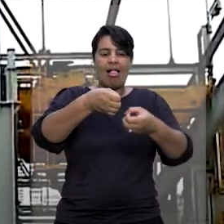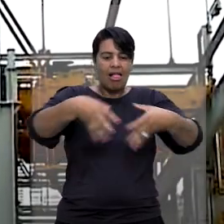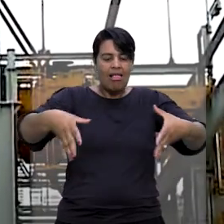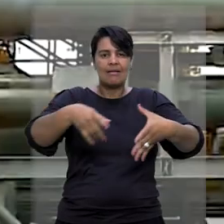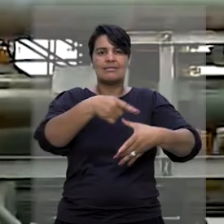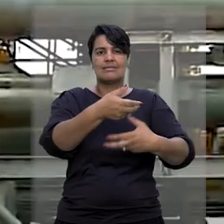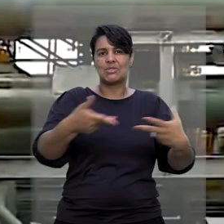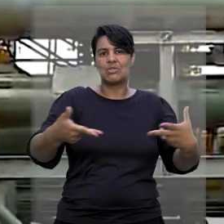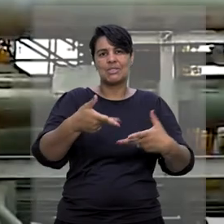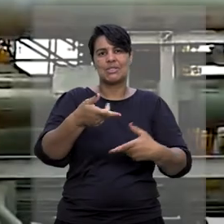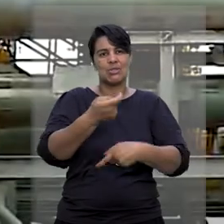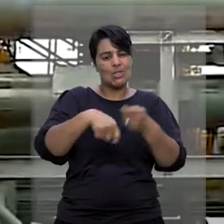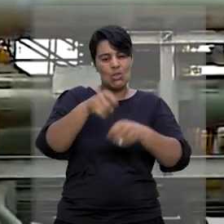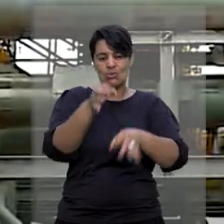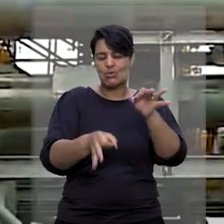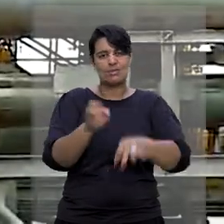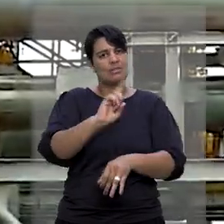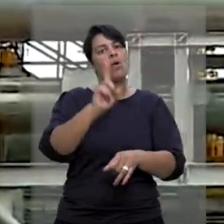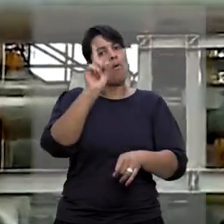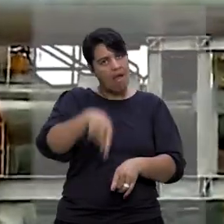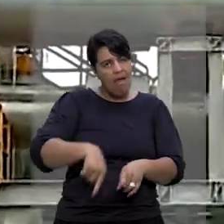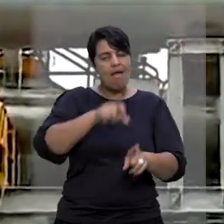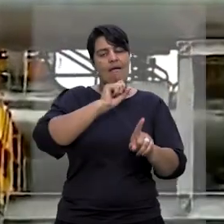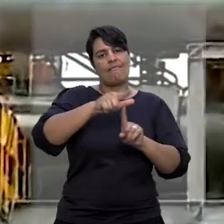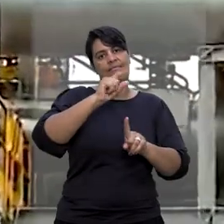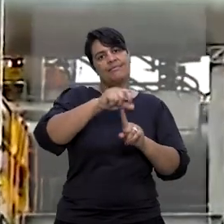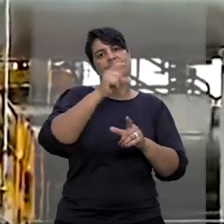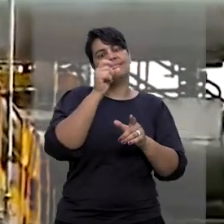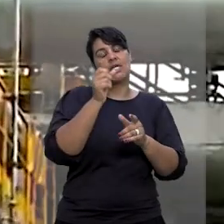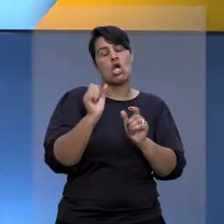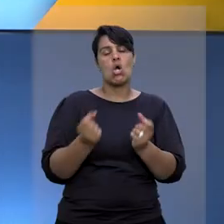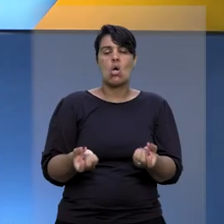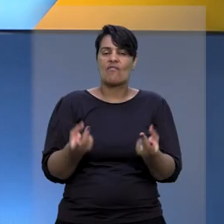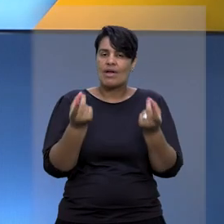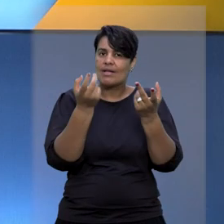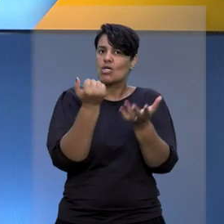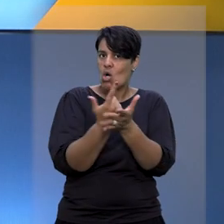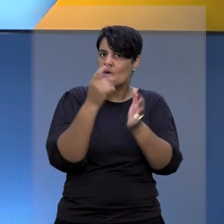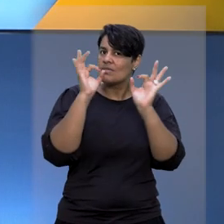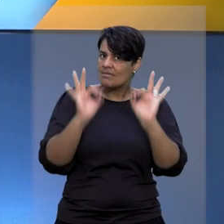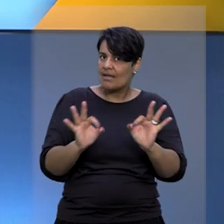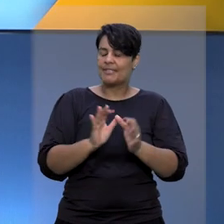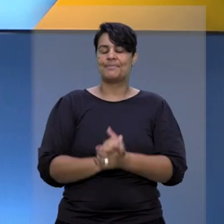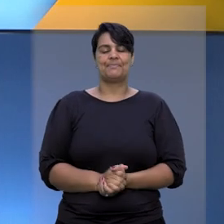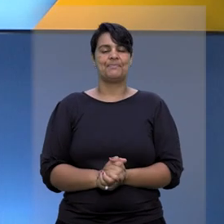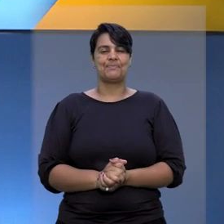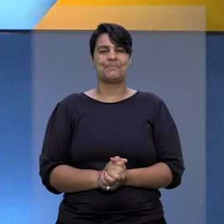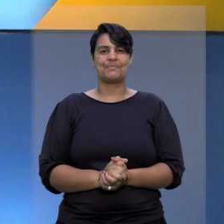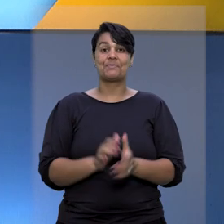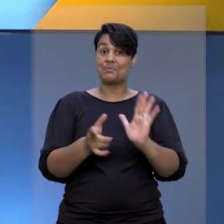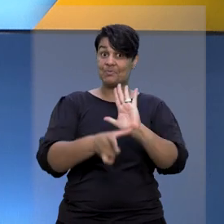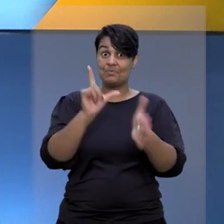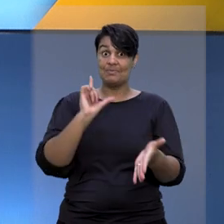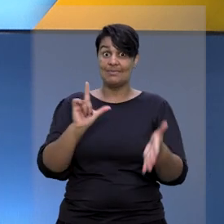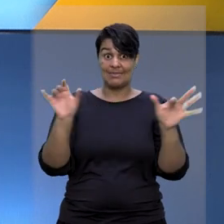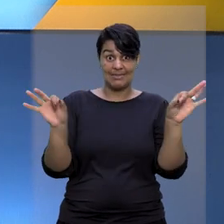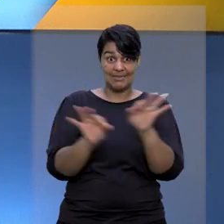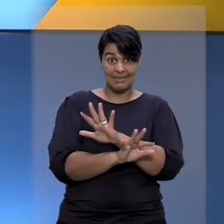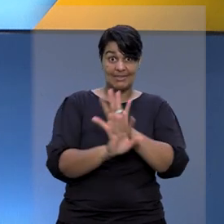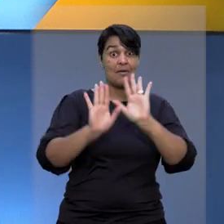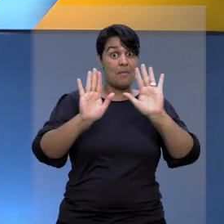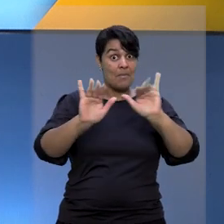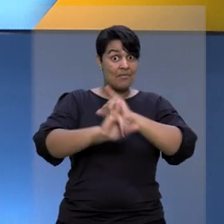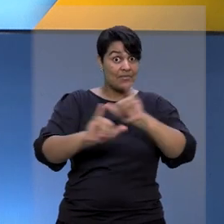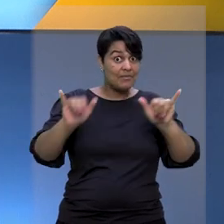o negócio jurídico, que não deixa de ser considerado uma compra e venda. E antes de encerrar esta edição do STJ